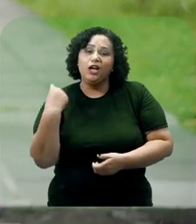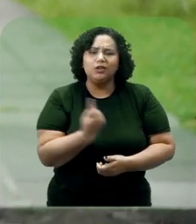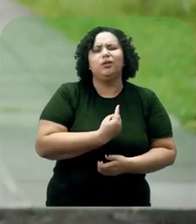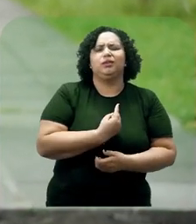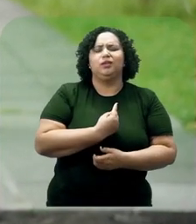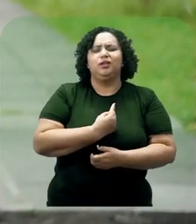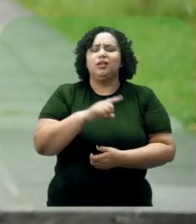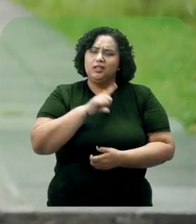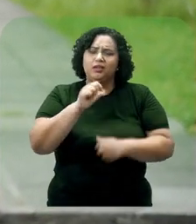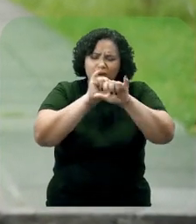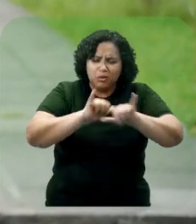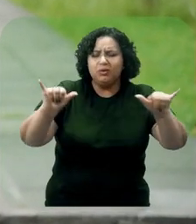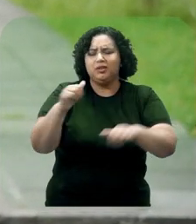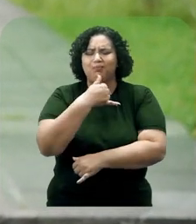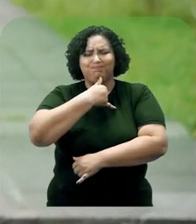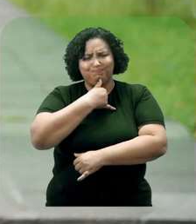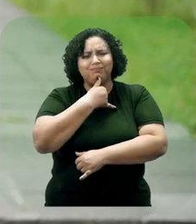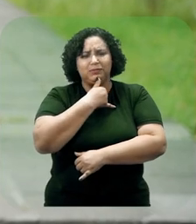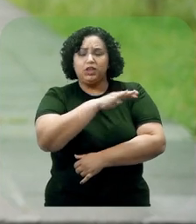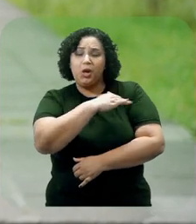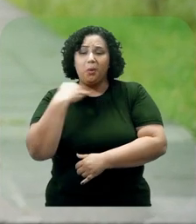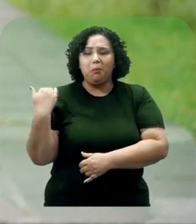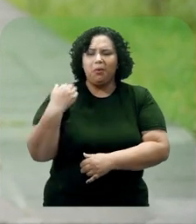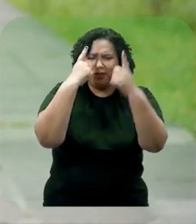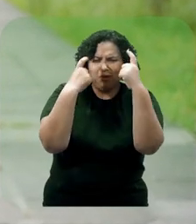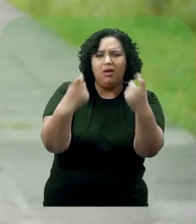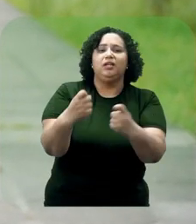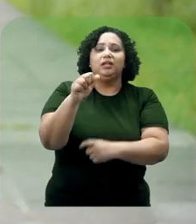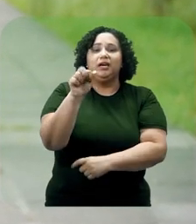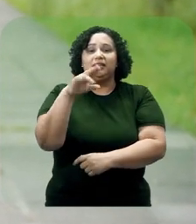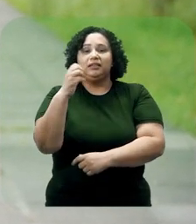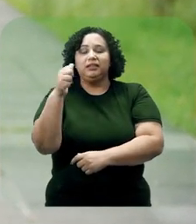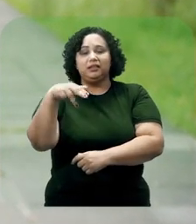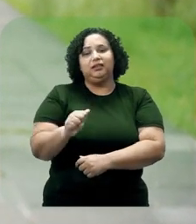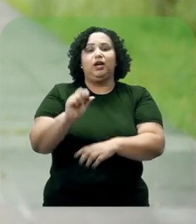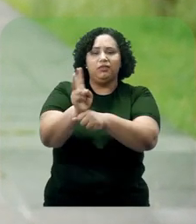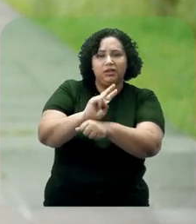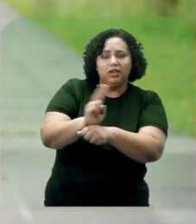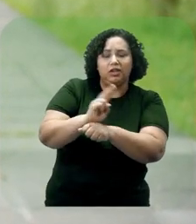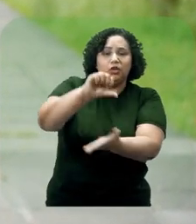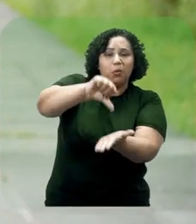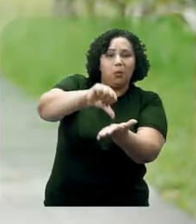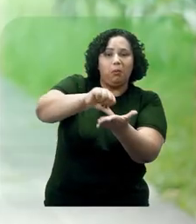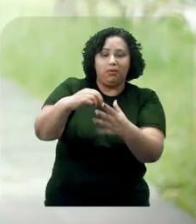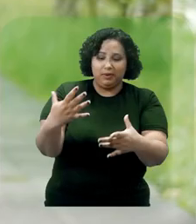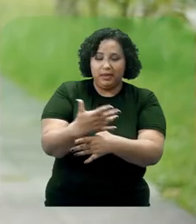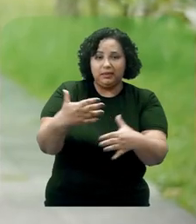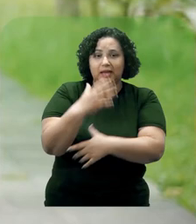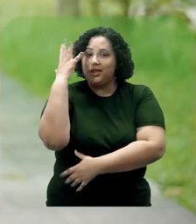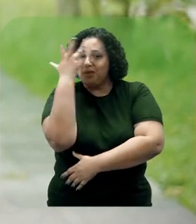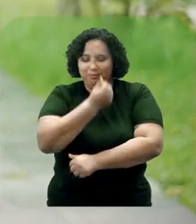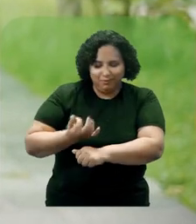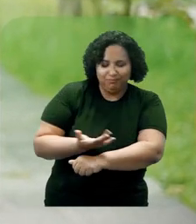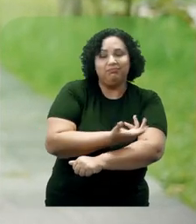surpreendida com a trágica notícia da morte violenta de Adriana da Silva Lima, agente de portaria do Campus Belo Jardim. Enquanto